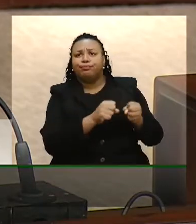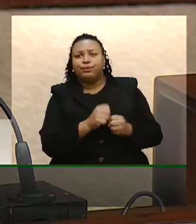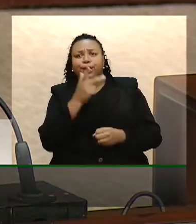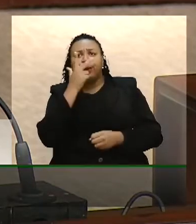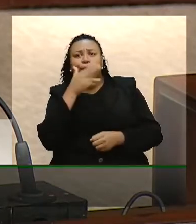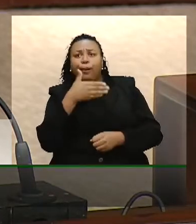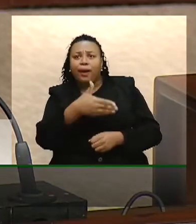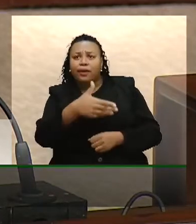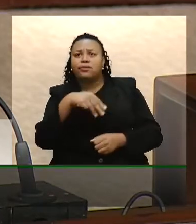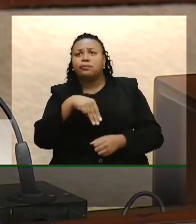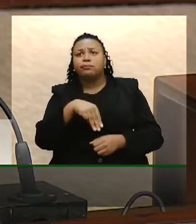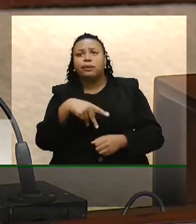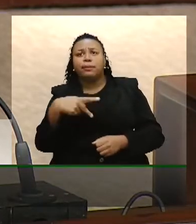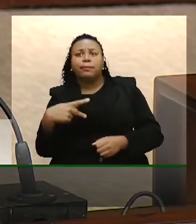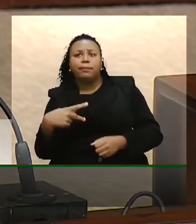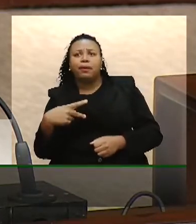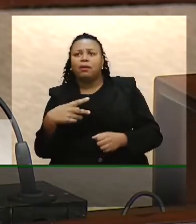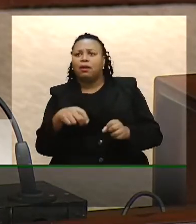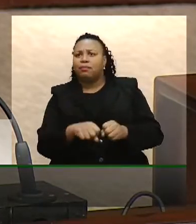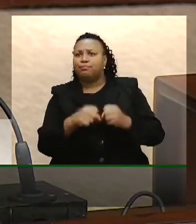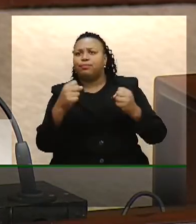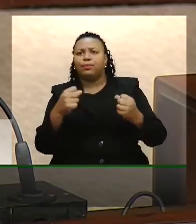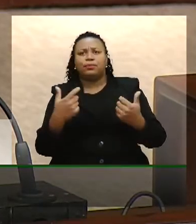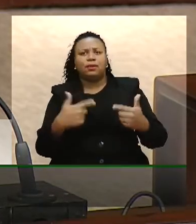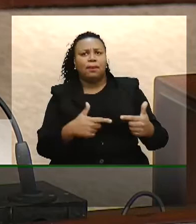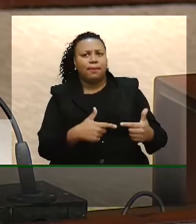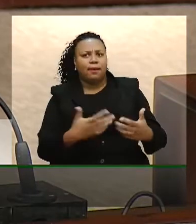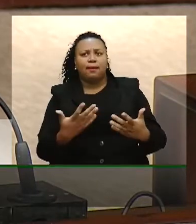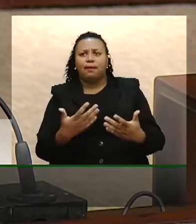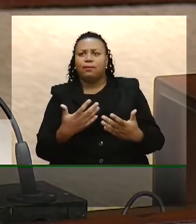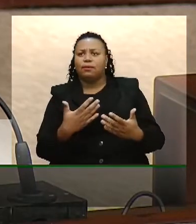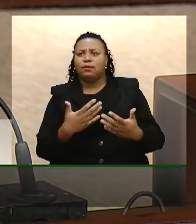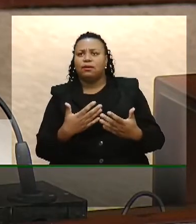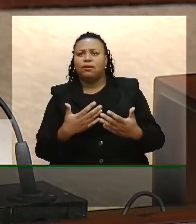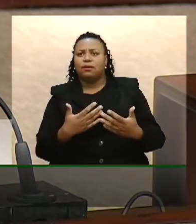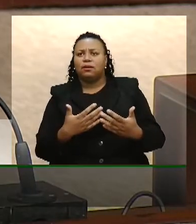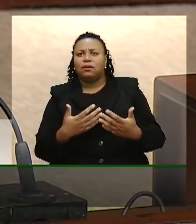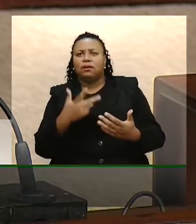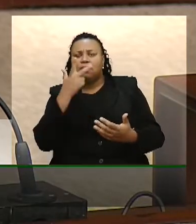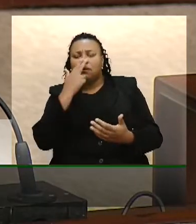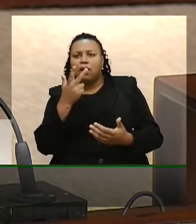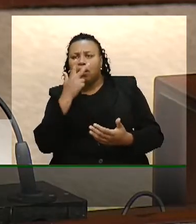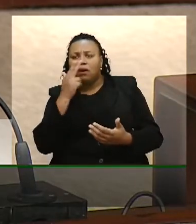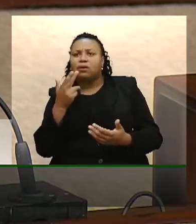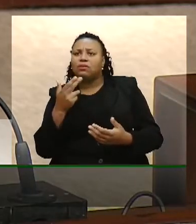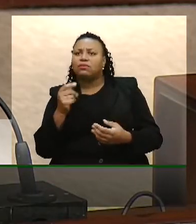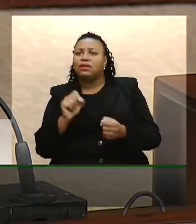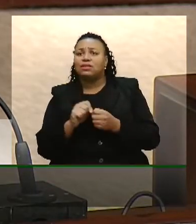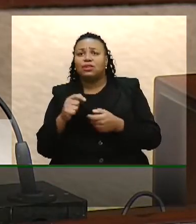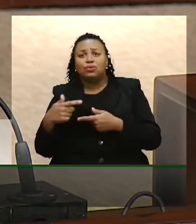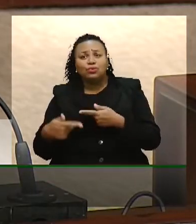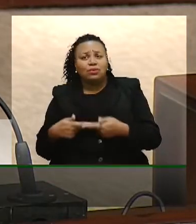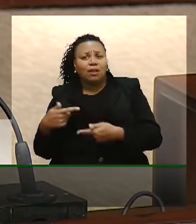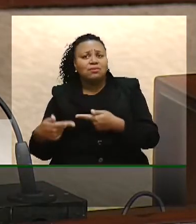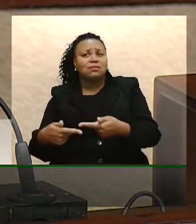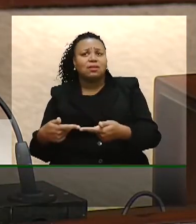medida provisória. Precarização do trabalho em todos os sentidos, colocando gerações,